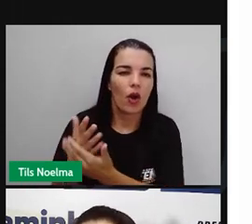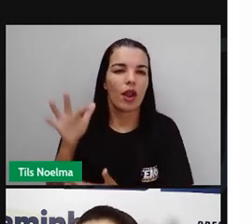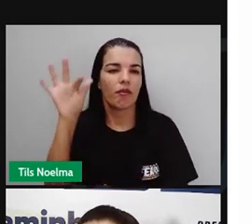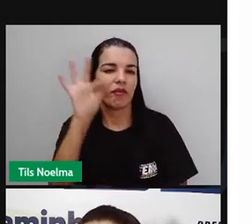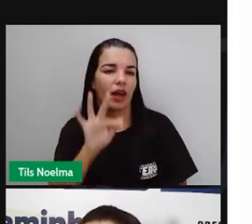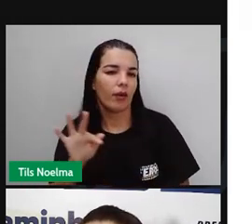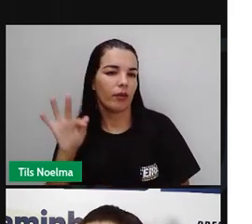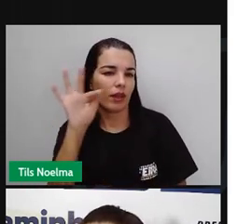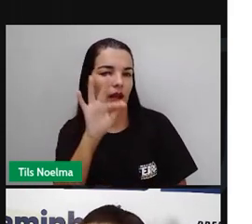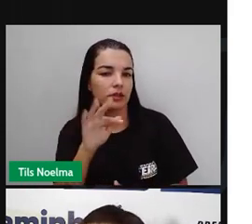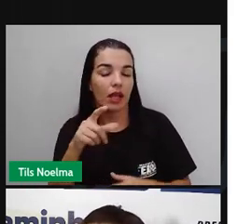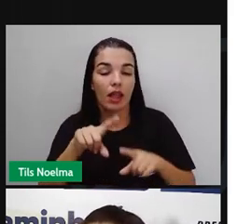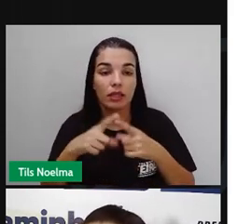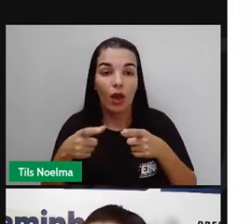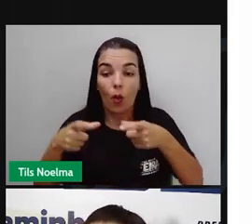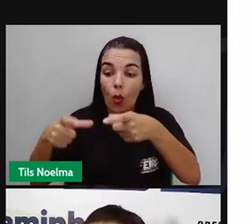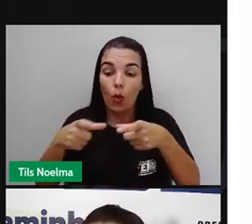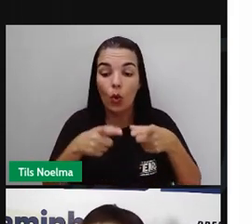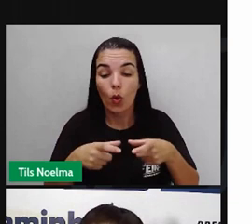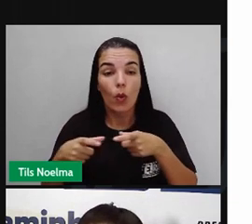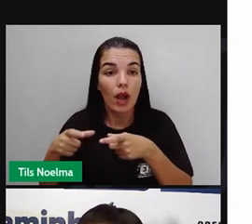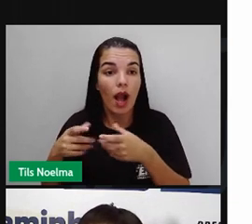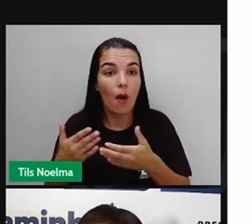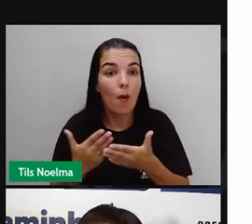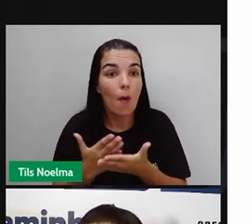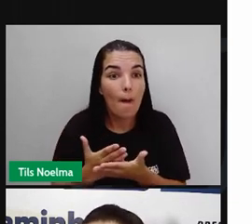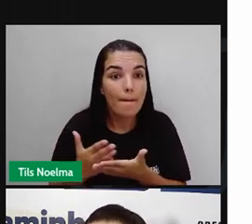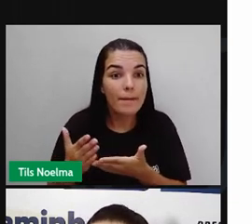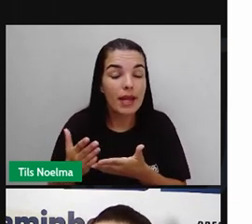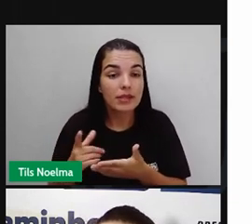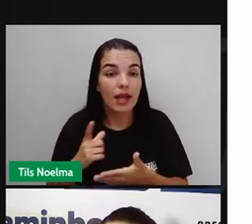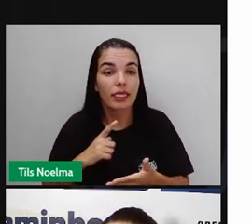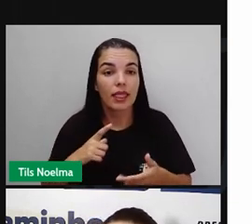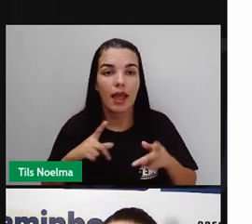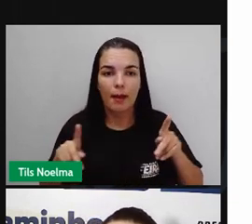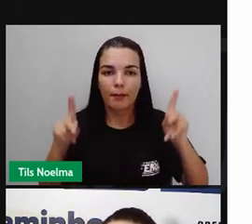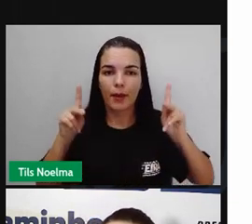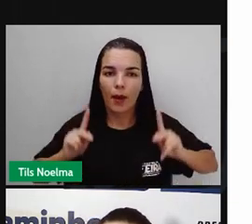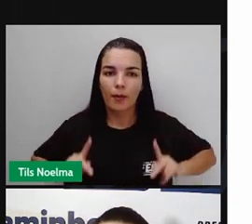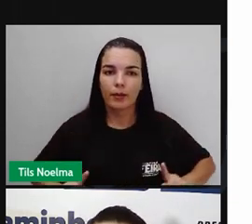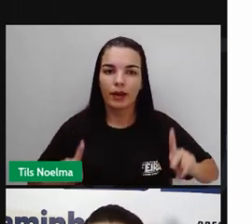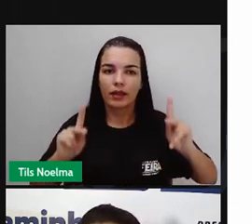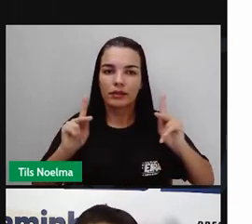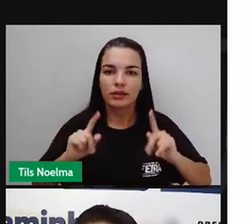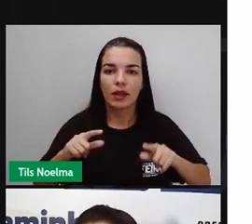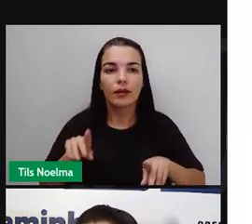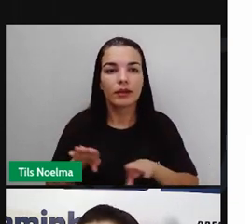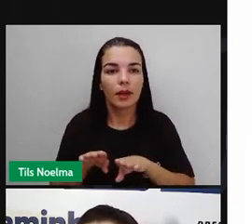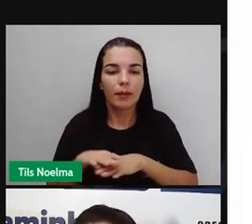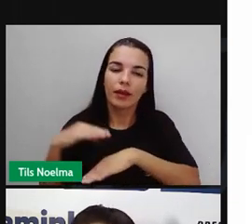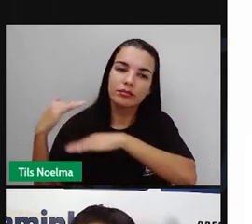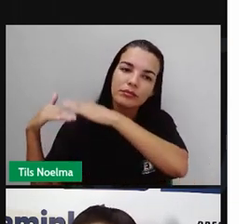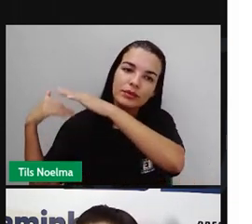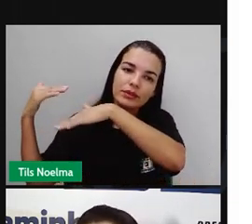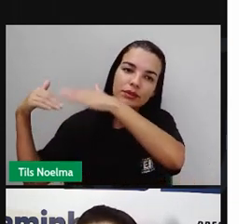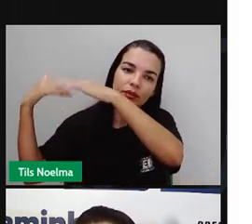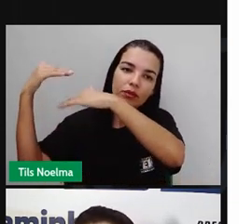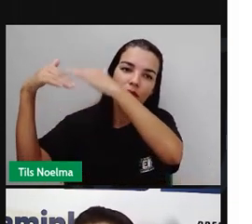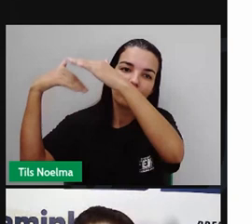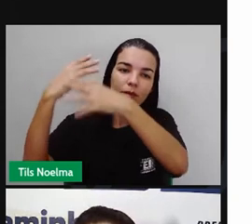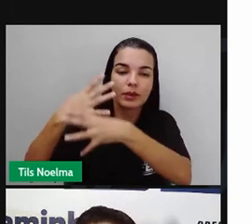o local começa a ser povoado e com isso também começa esse desenvolvimento e